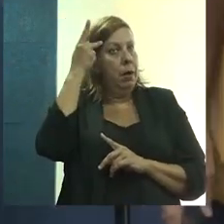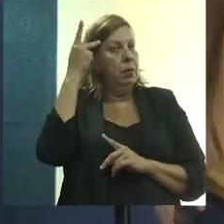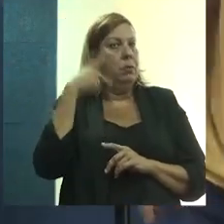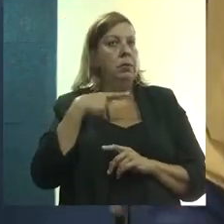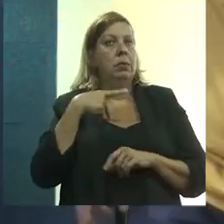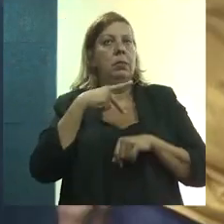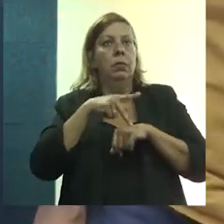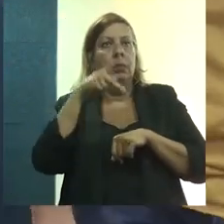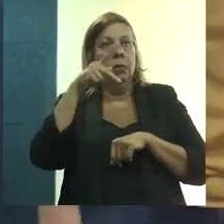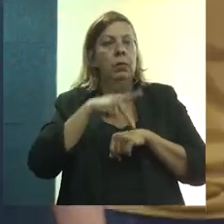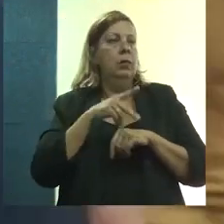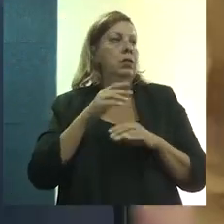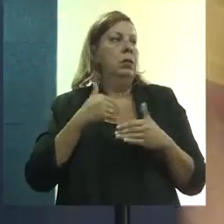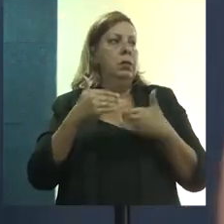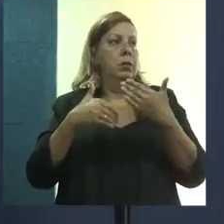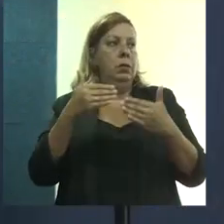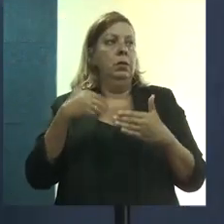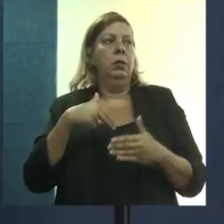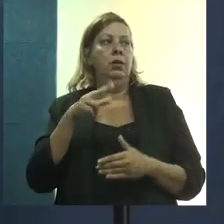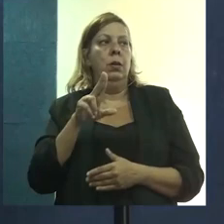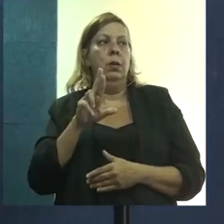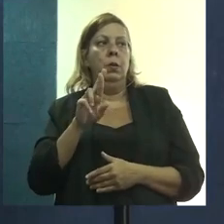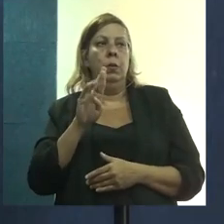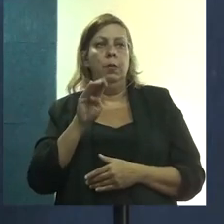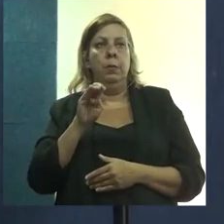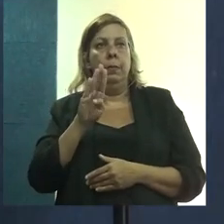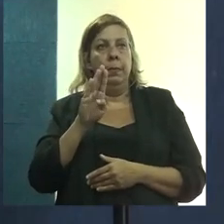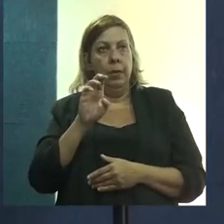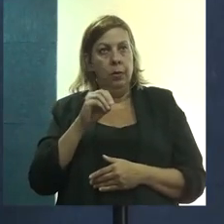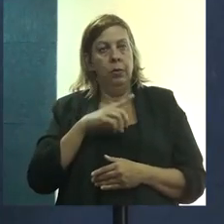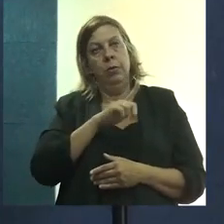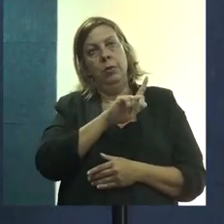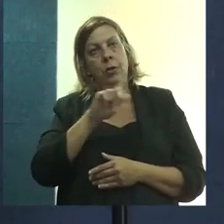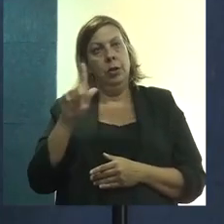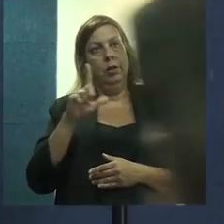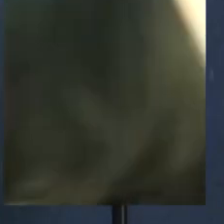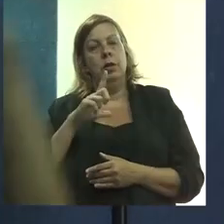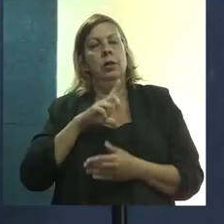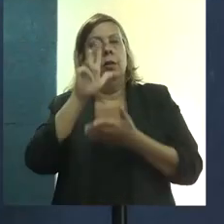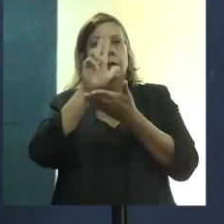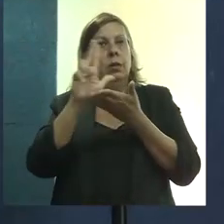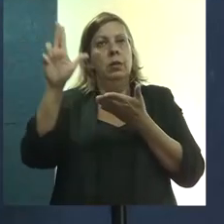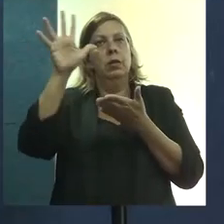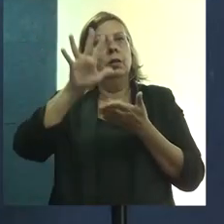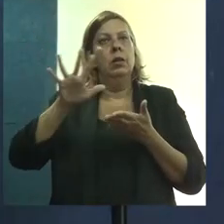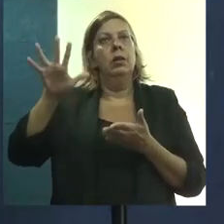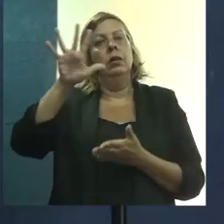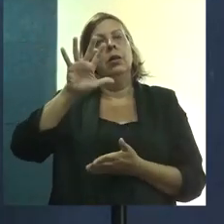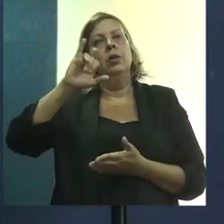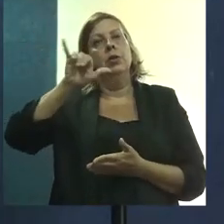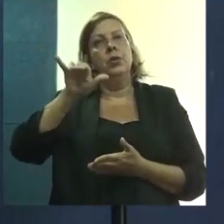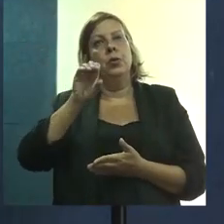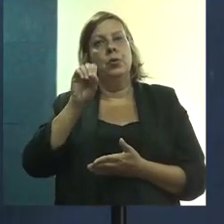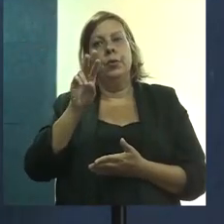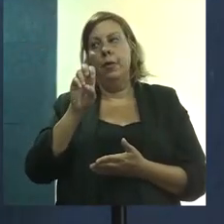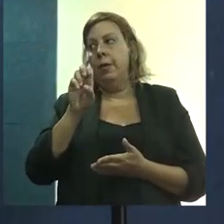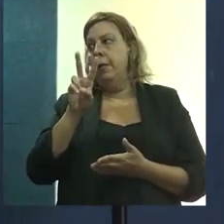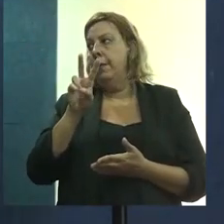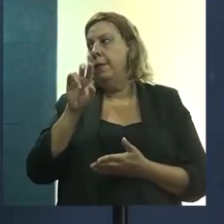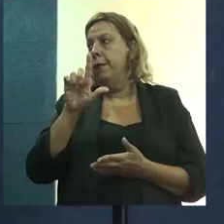especialização em Desenvolvimento Urbano e Gestão Ambiental pela Universidade da Região de Joinville,